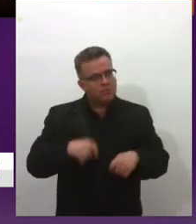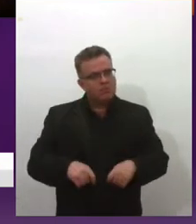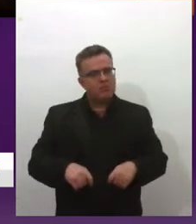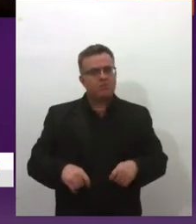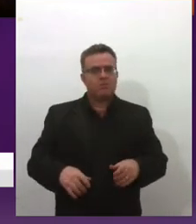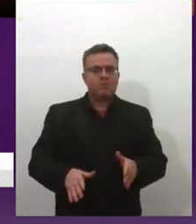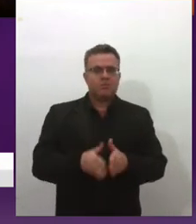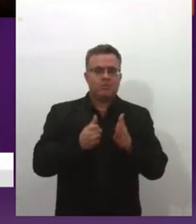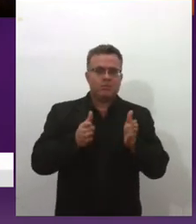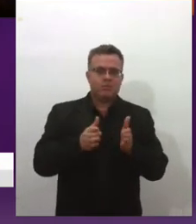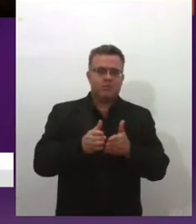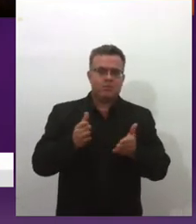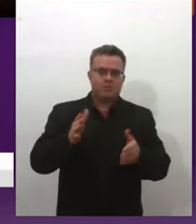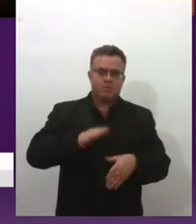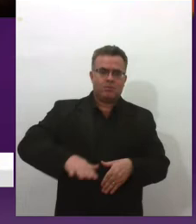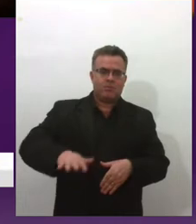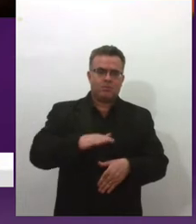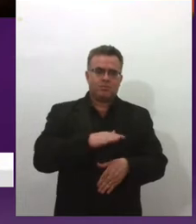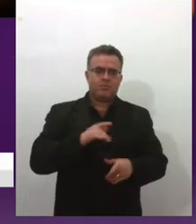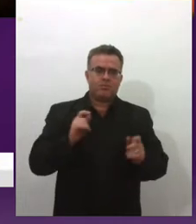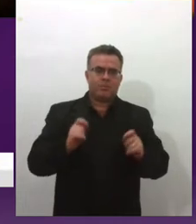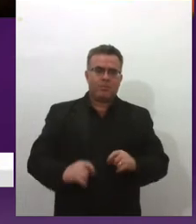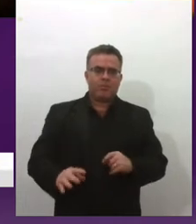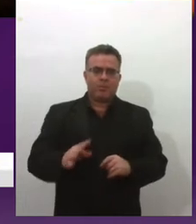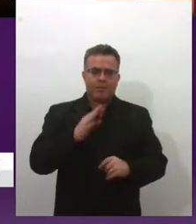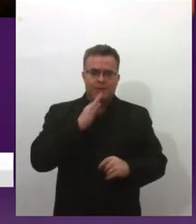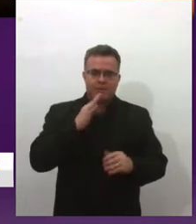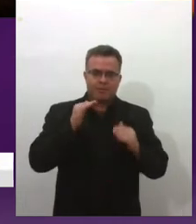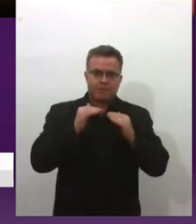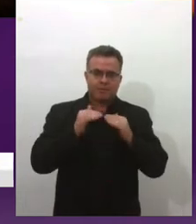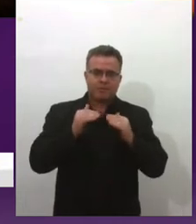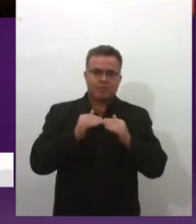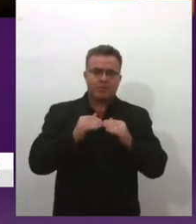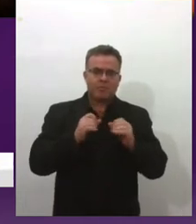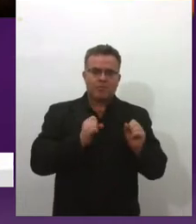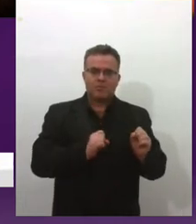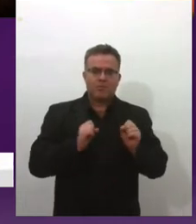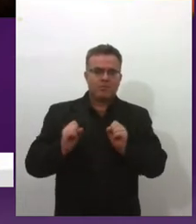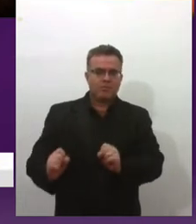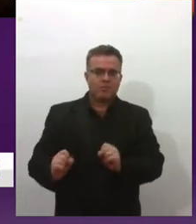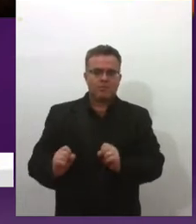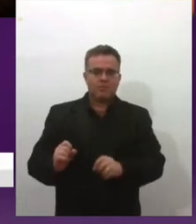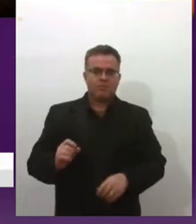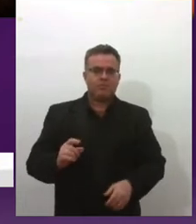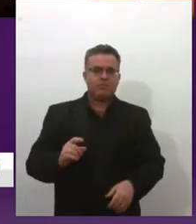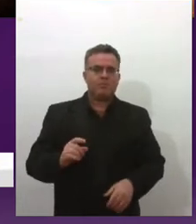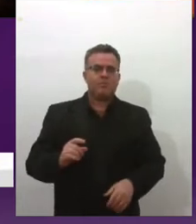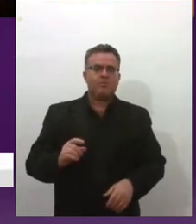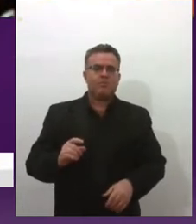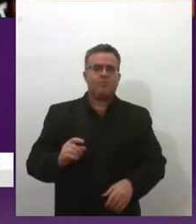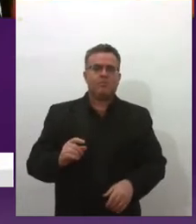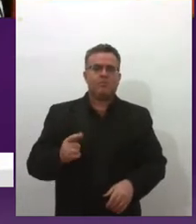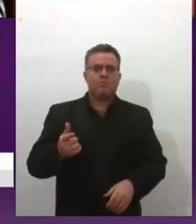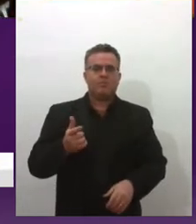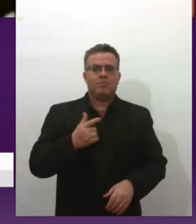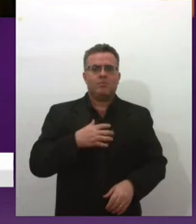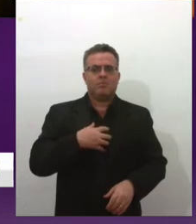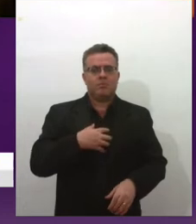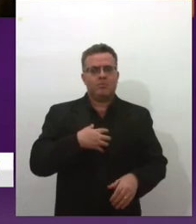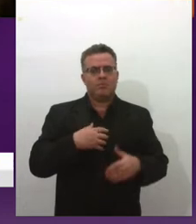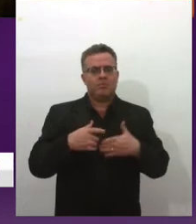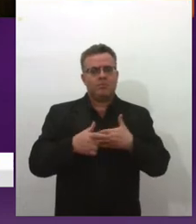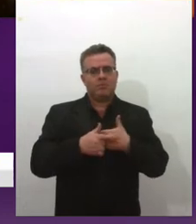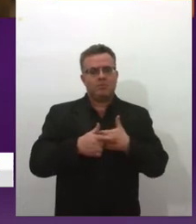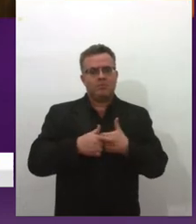porque eu acho que conhecimento é poder. Enquanto eu estou aqui tendo esse meu papel de, de influenciar outras mulheres,